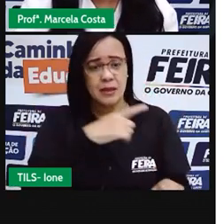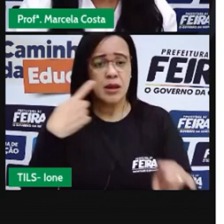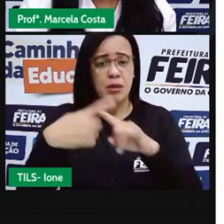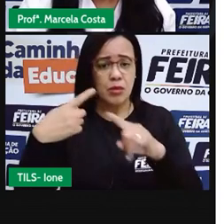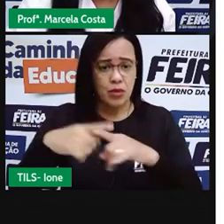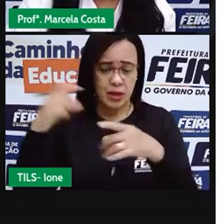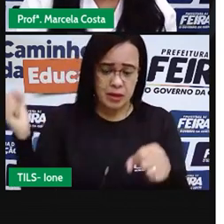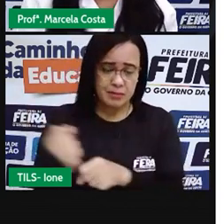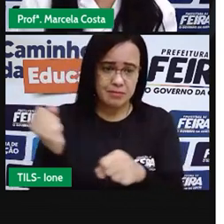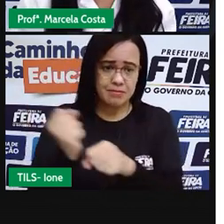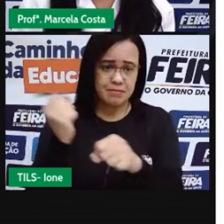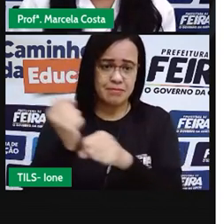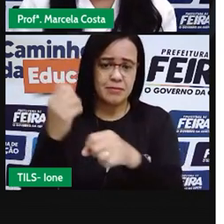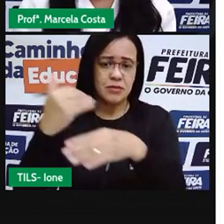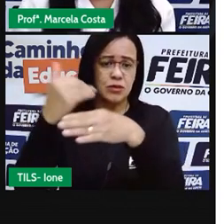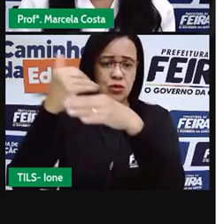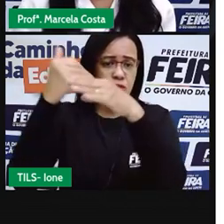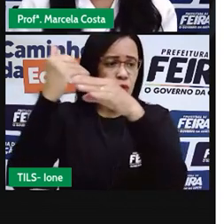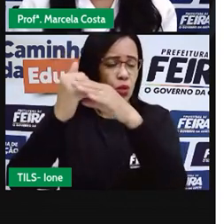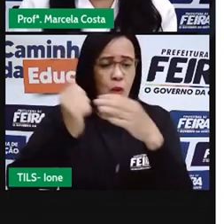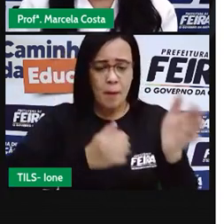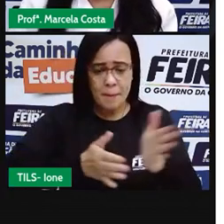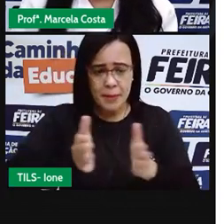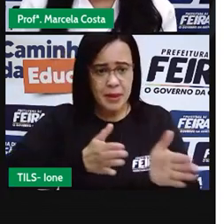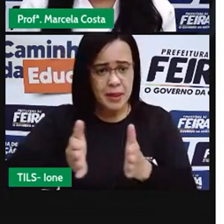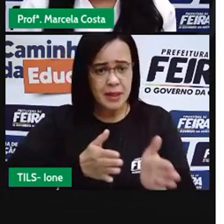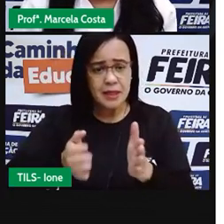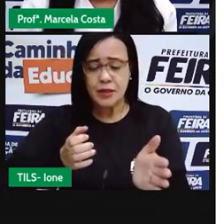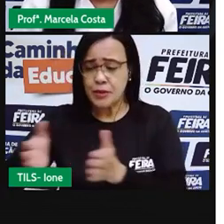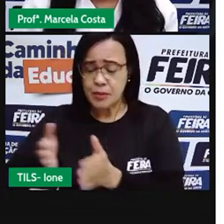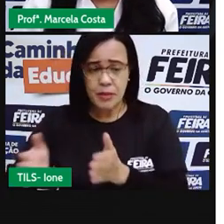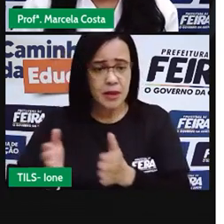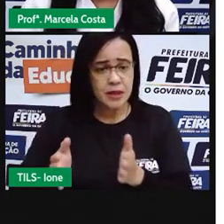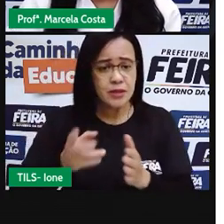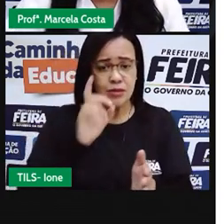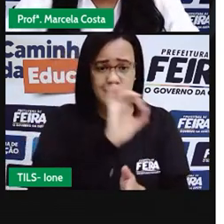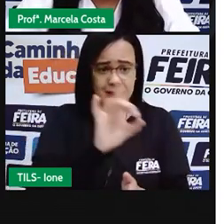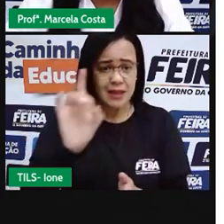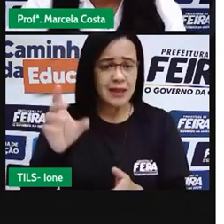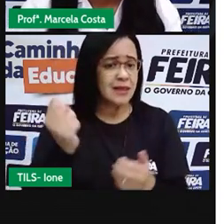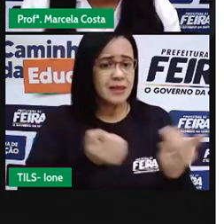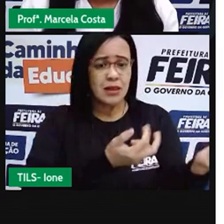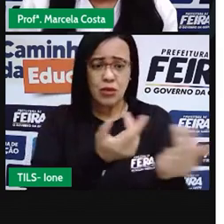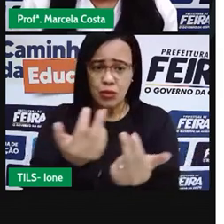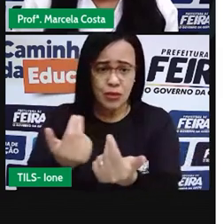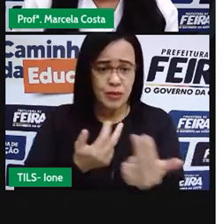aproximadamente no mesmo período, no mesmo